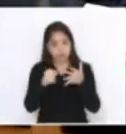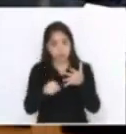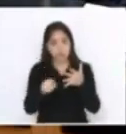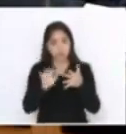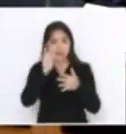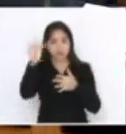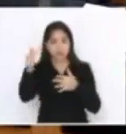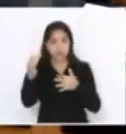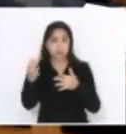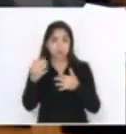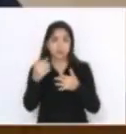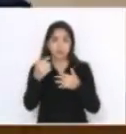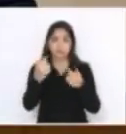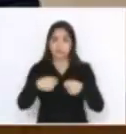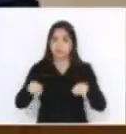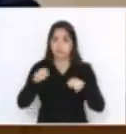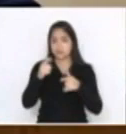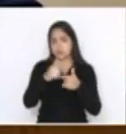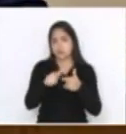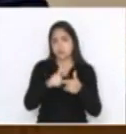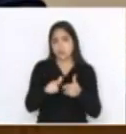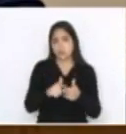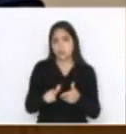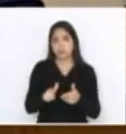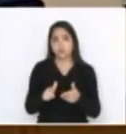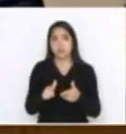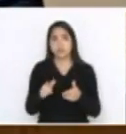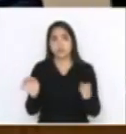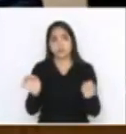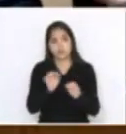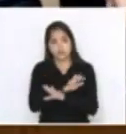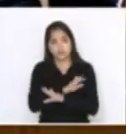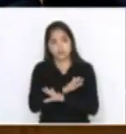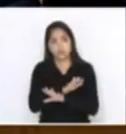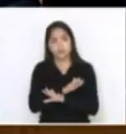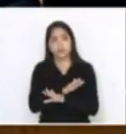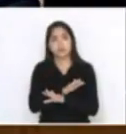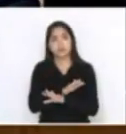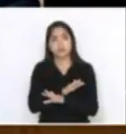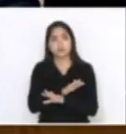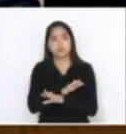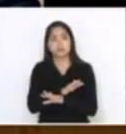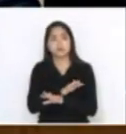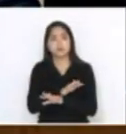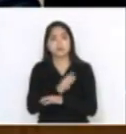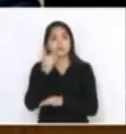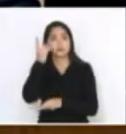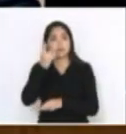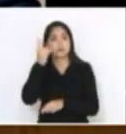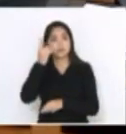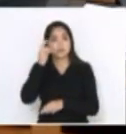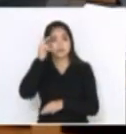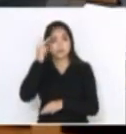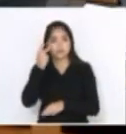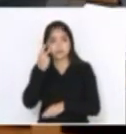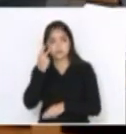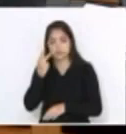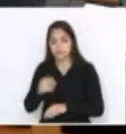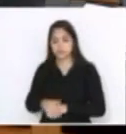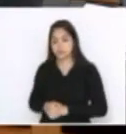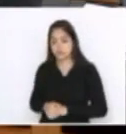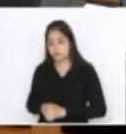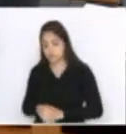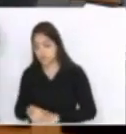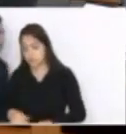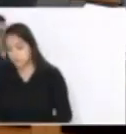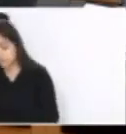no projeto de financiamento. Para finalizar, ou melhor, o líder da bancada do PSD, Milton Ovos. Sr.